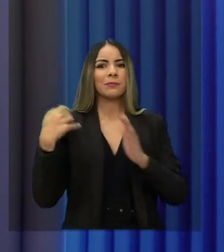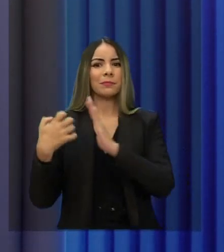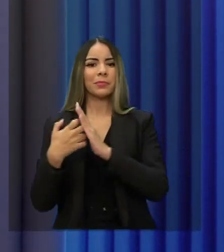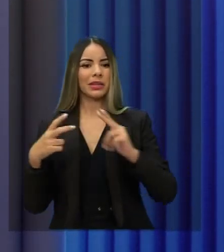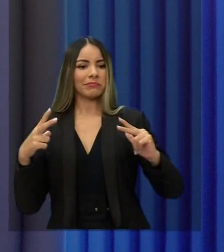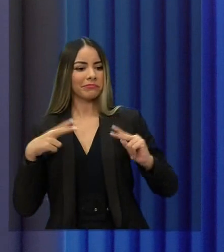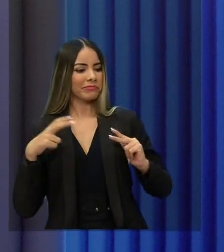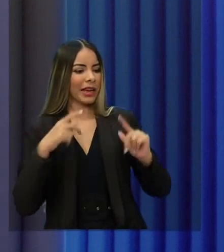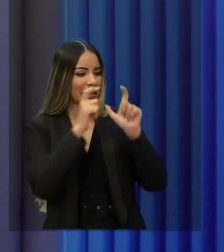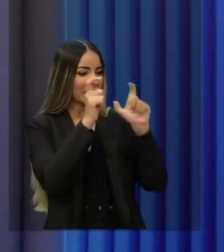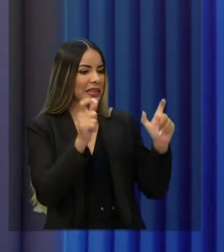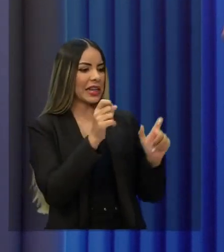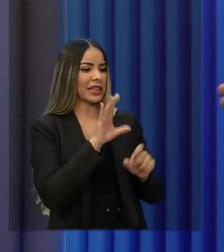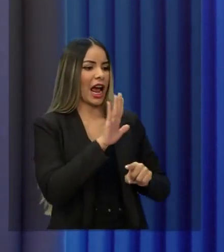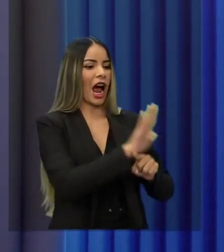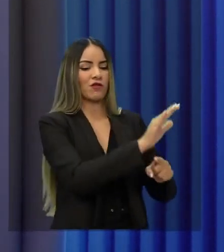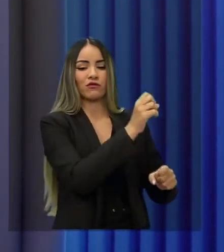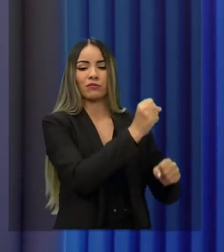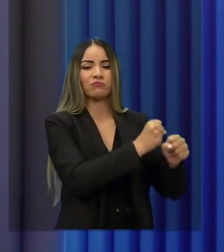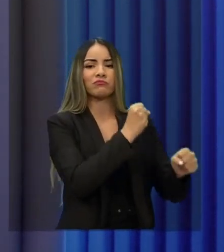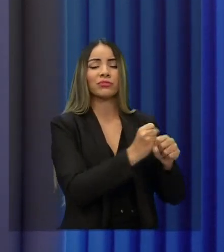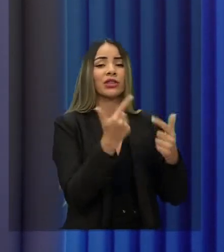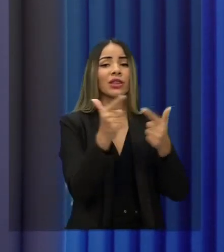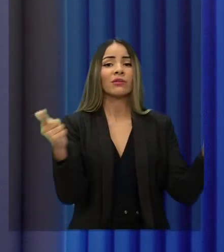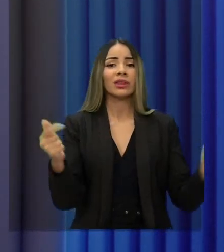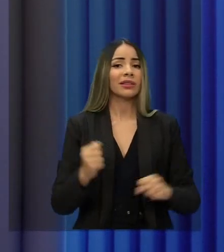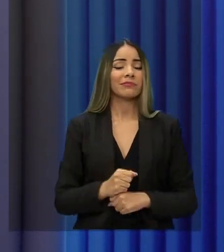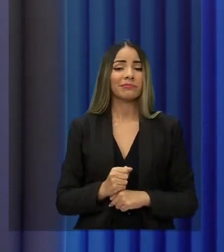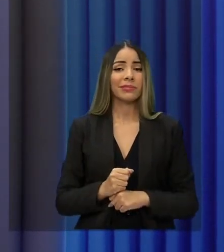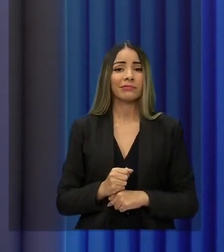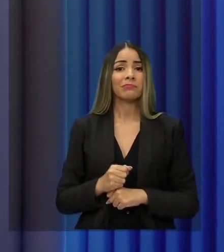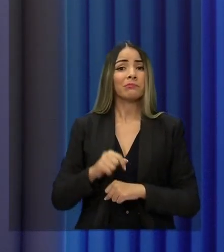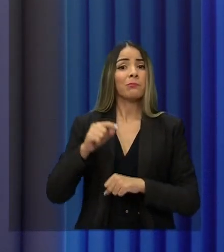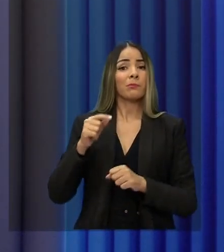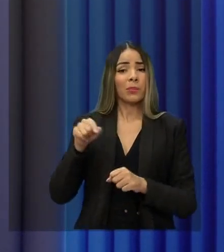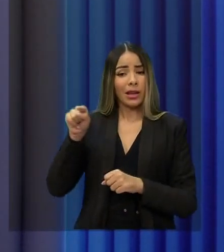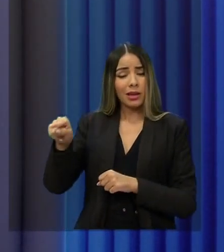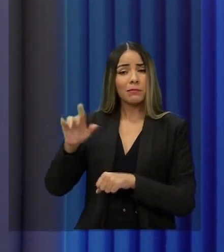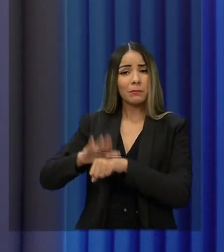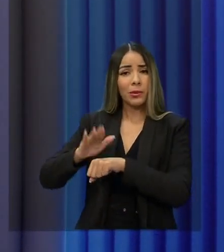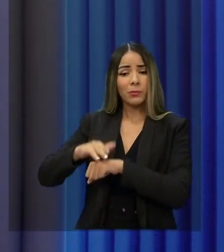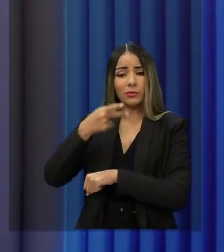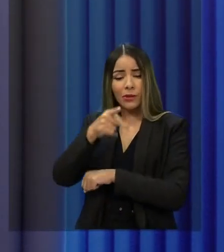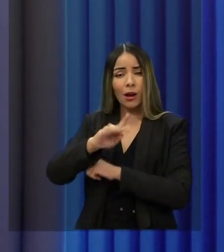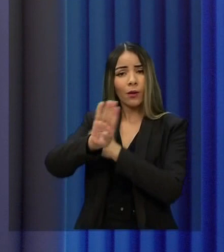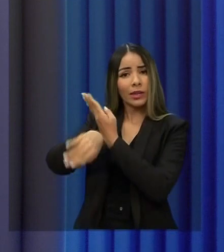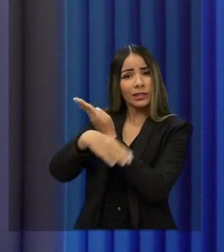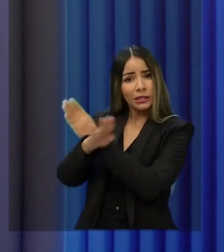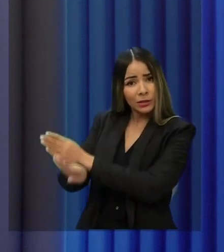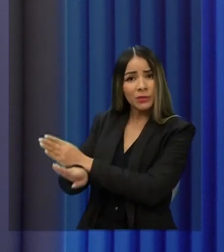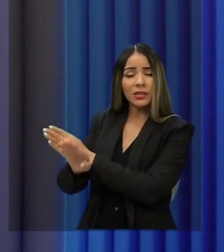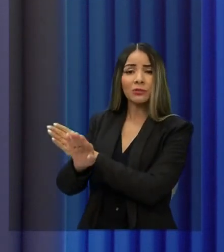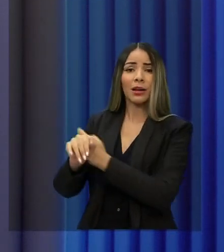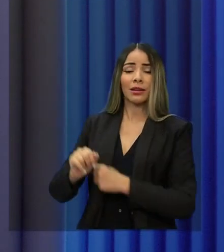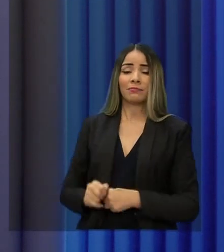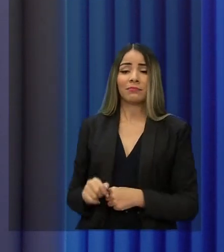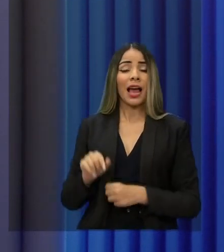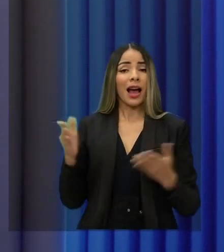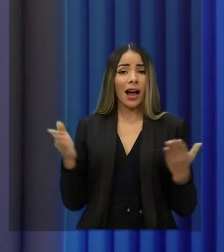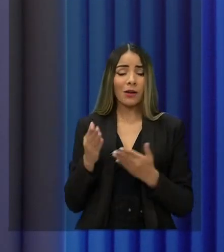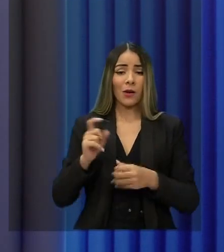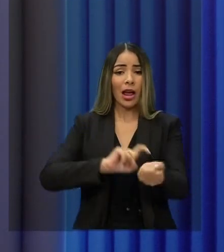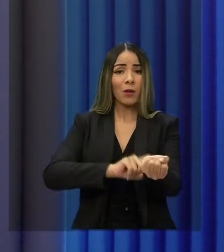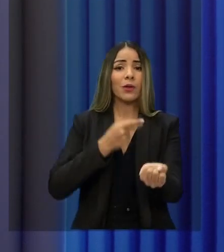retorno. Isso foi dito pelo seu padrinho aqui no Sistema Verdes Mais. Agora ele está fazendo a mesma promessa que foi feita em 2018, de